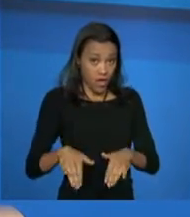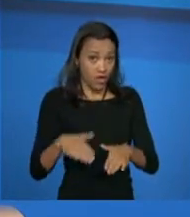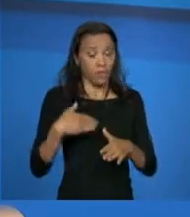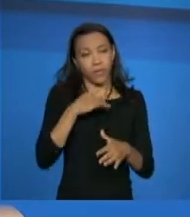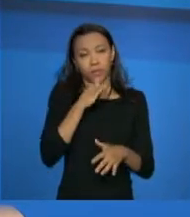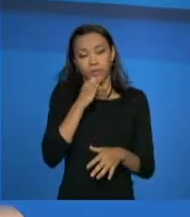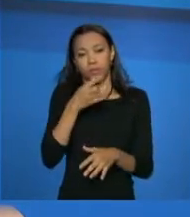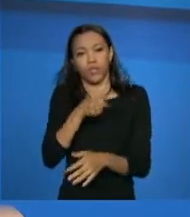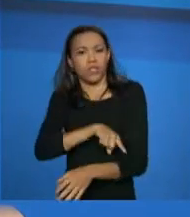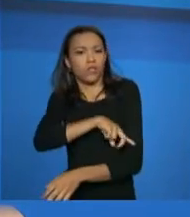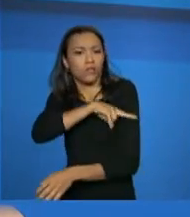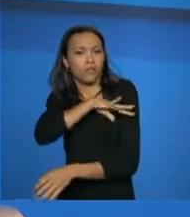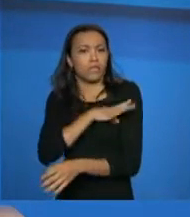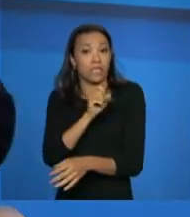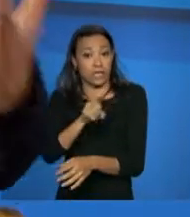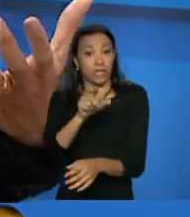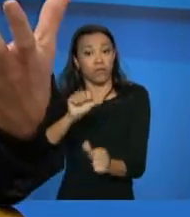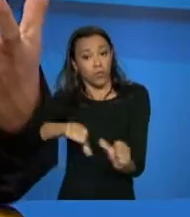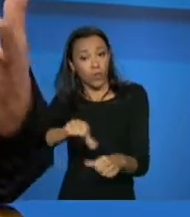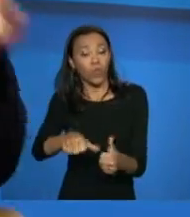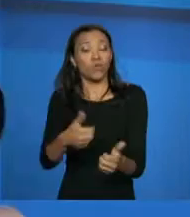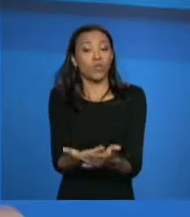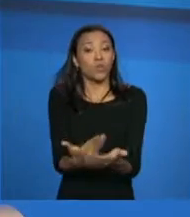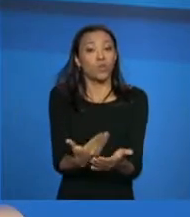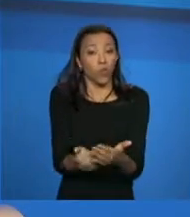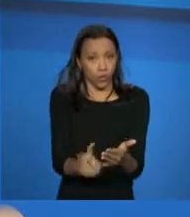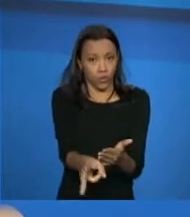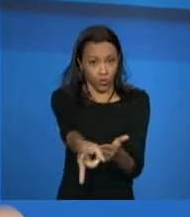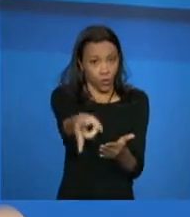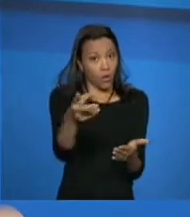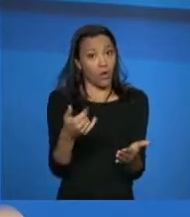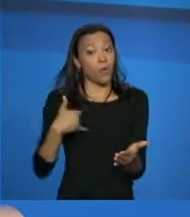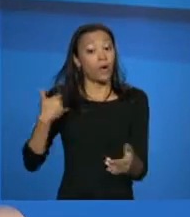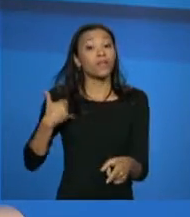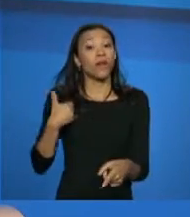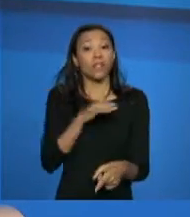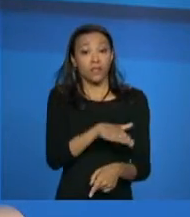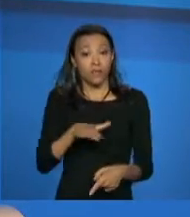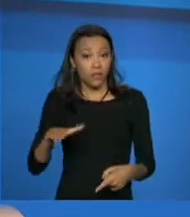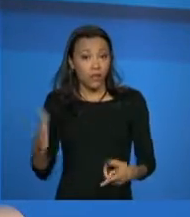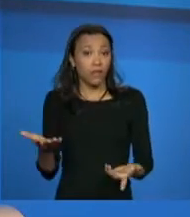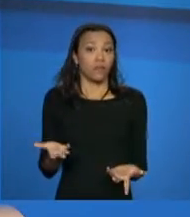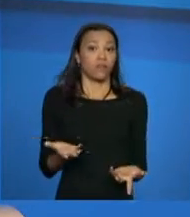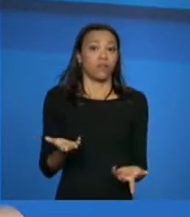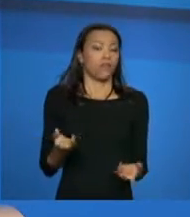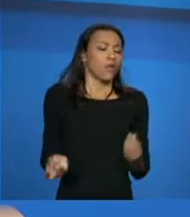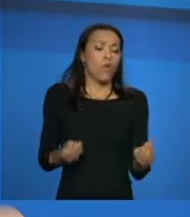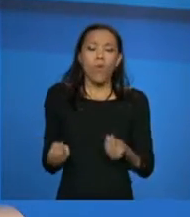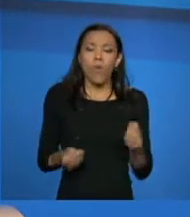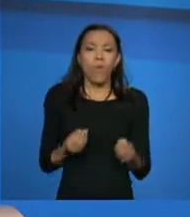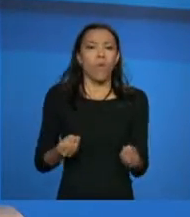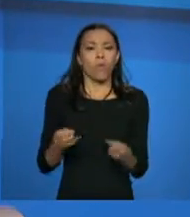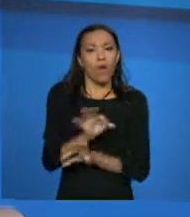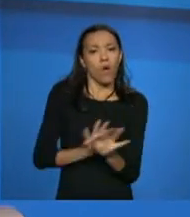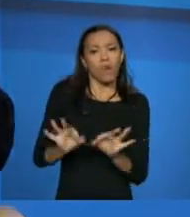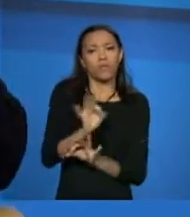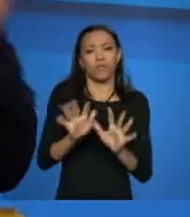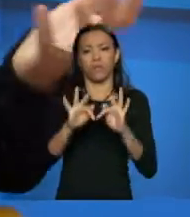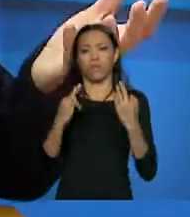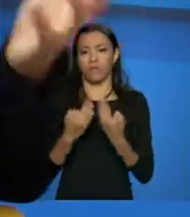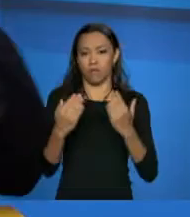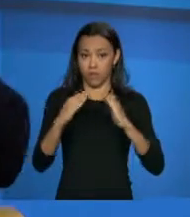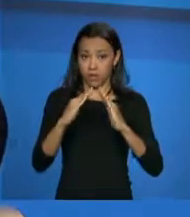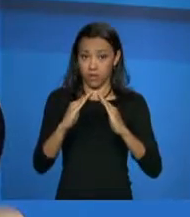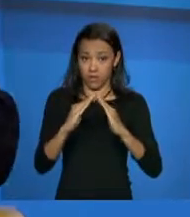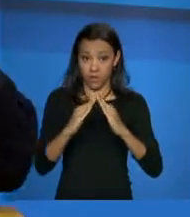escolaridade, se houve mudança na família, se as crianças que eram crianças de que idade elas têm agora, qual é essa nova composição, essa nova formação da família. E aí, vou